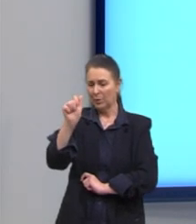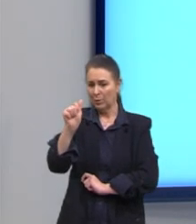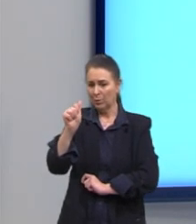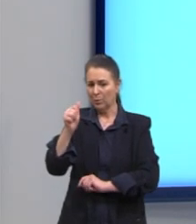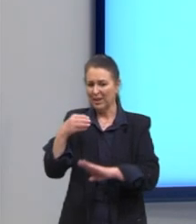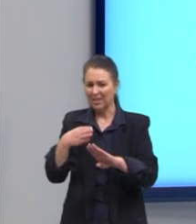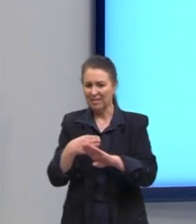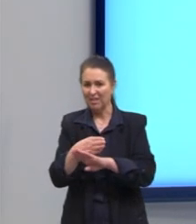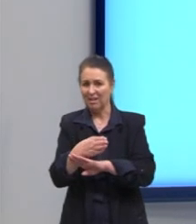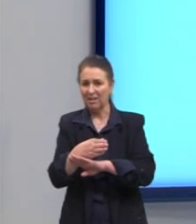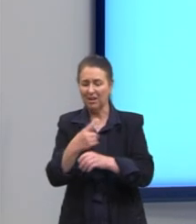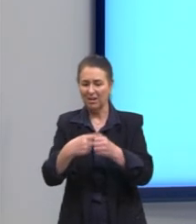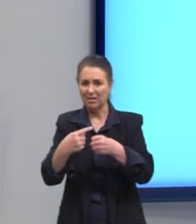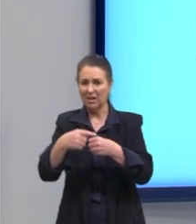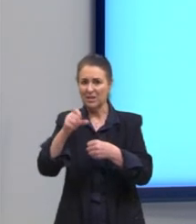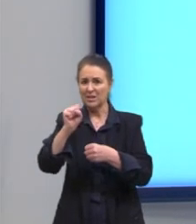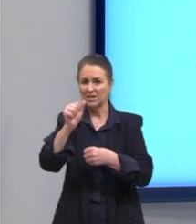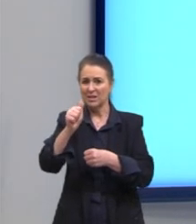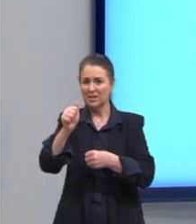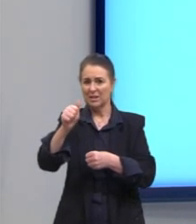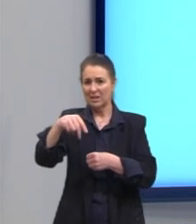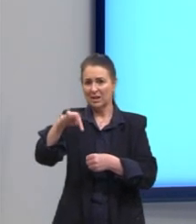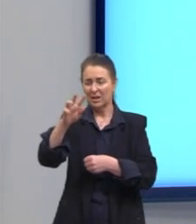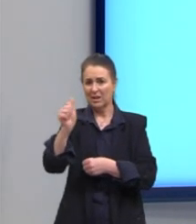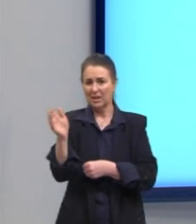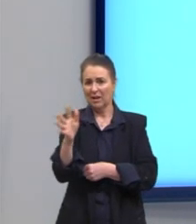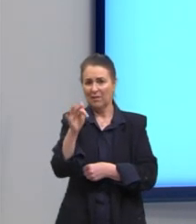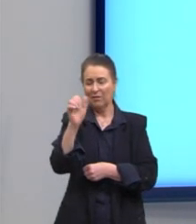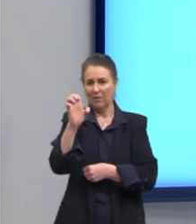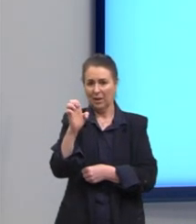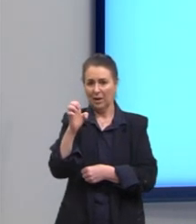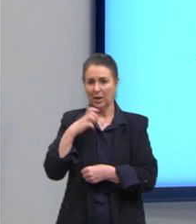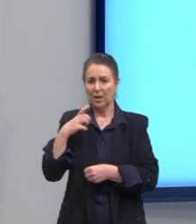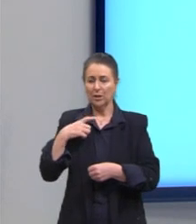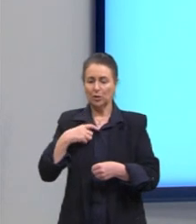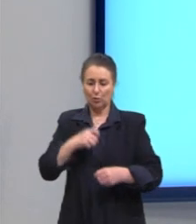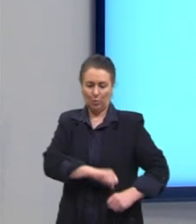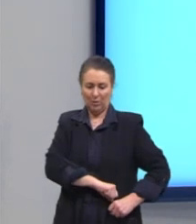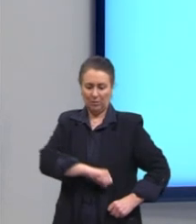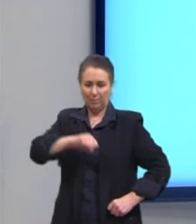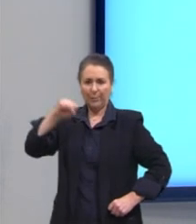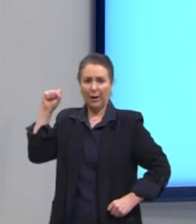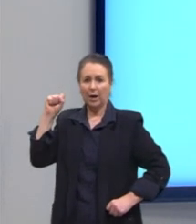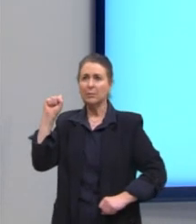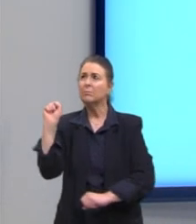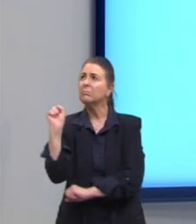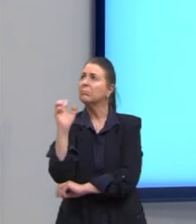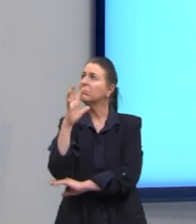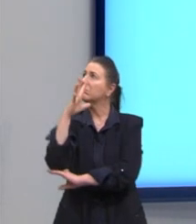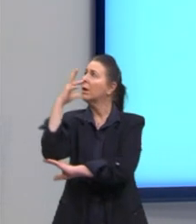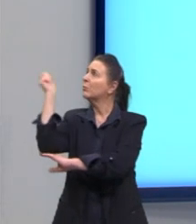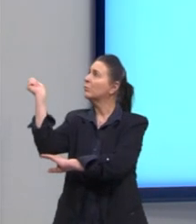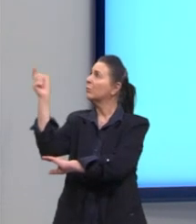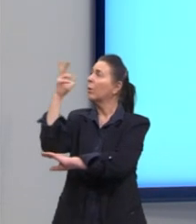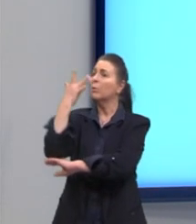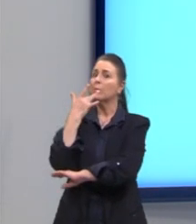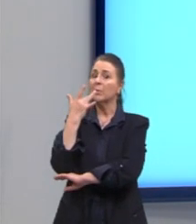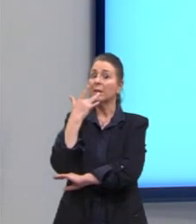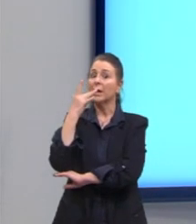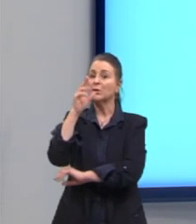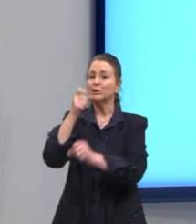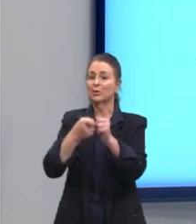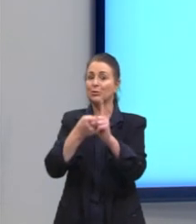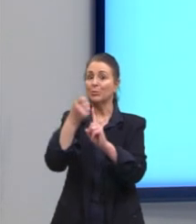Fé. Tinha um violão a tirar colo, sua espada presilhada nos arreios, rebrilhava o sol daquela tarde de outubro de